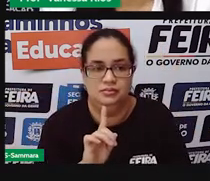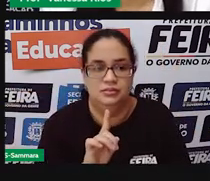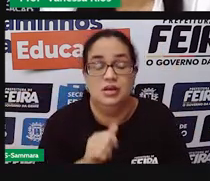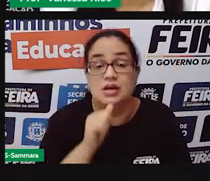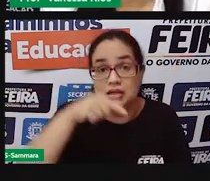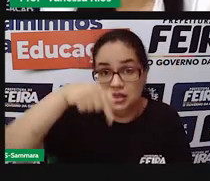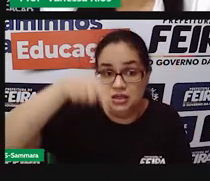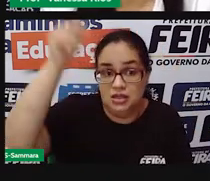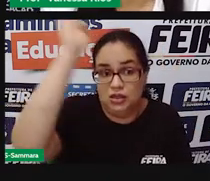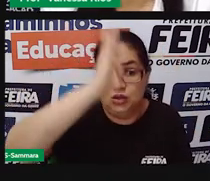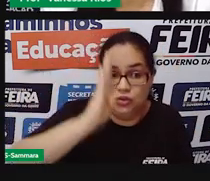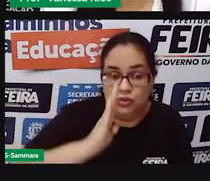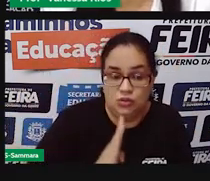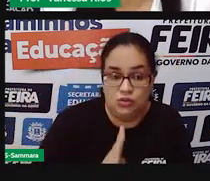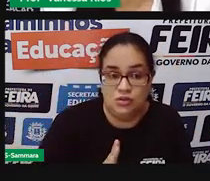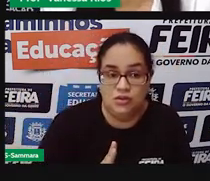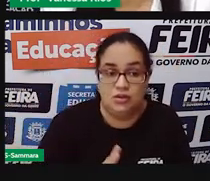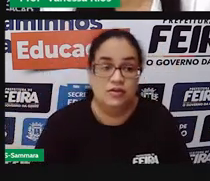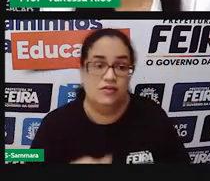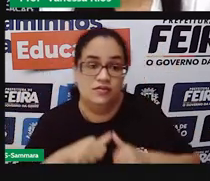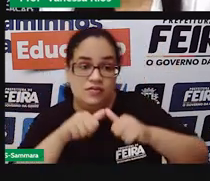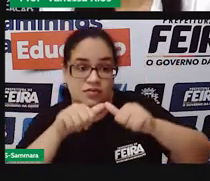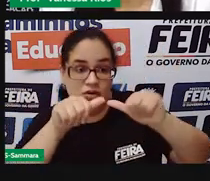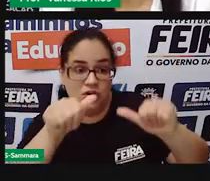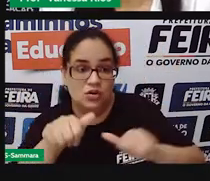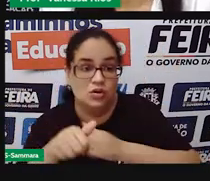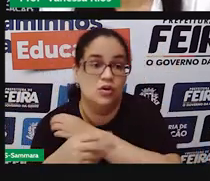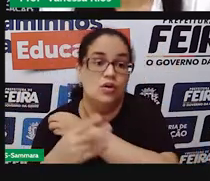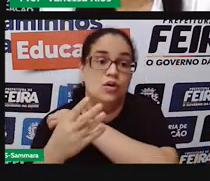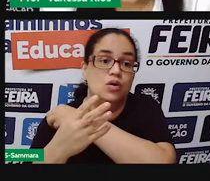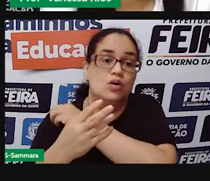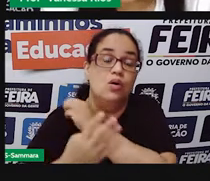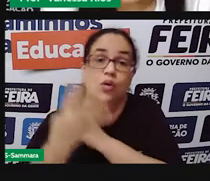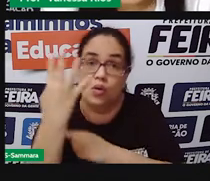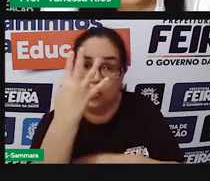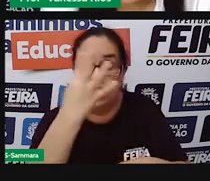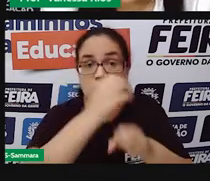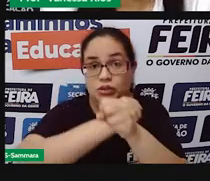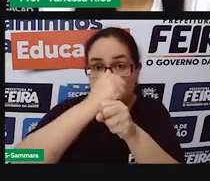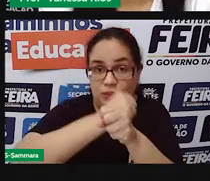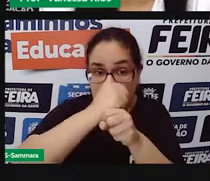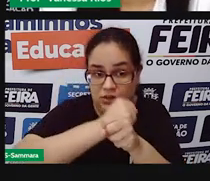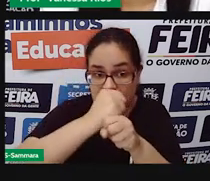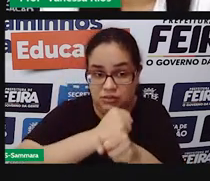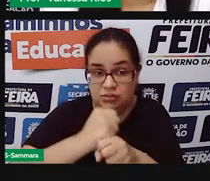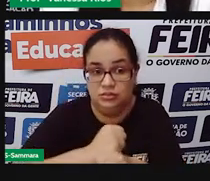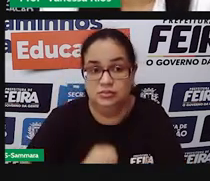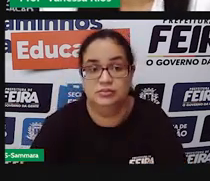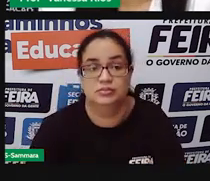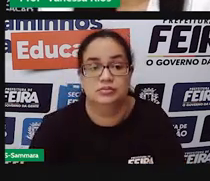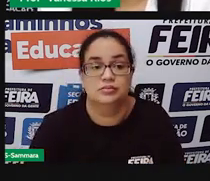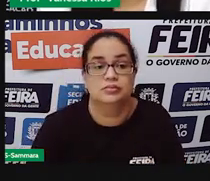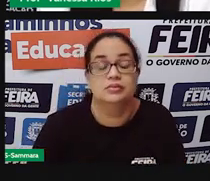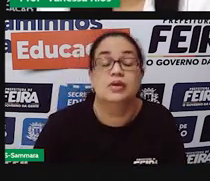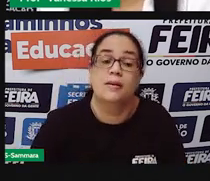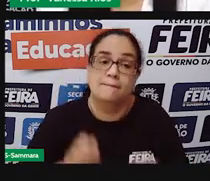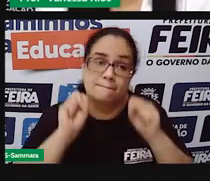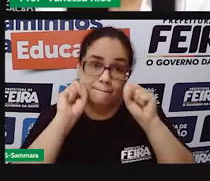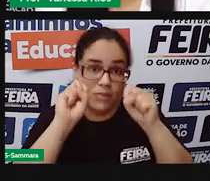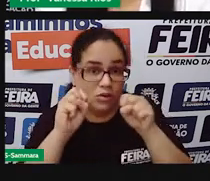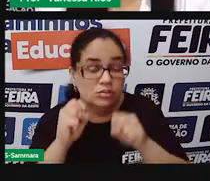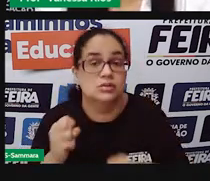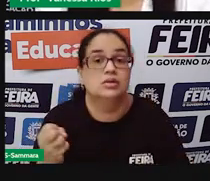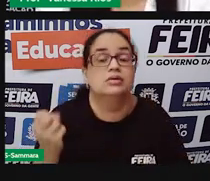do Brasil, os representantes, eles ficam aí durante quatro anos. Alguns deles podem se